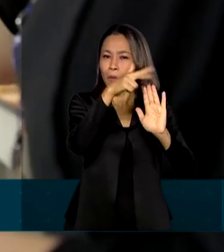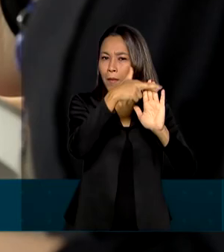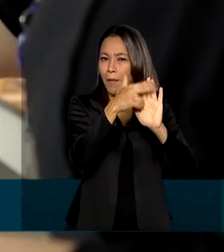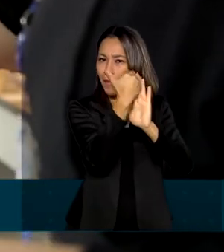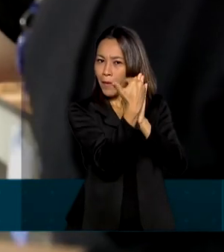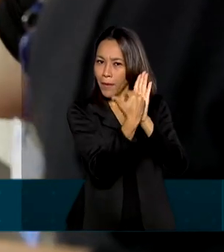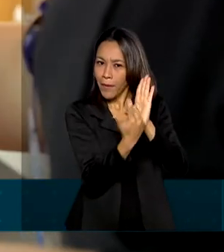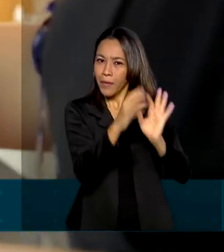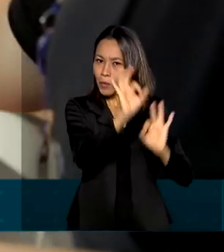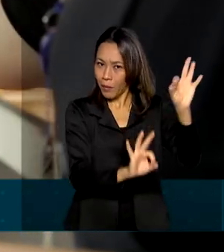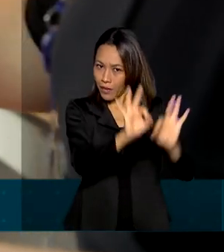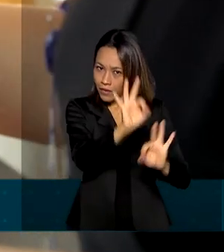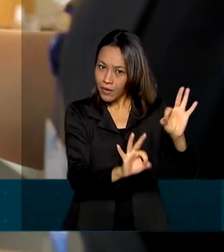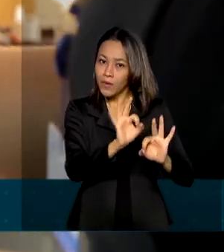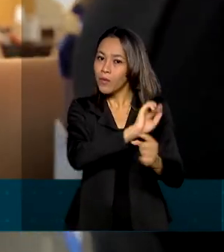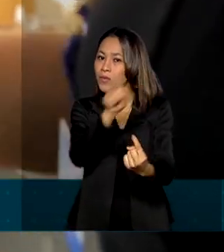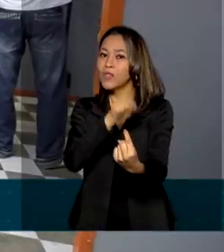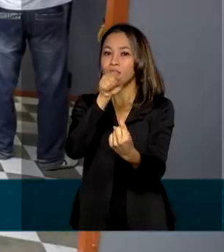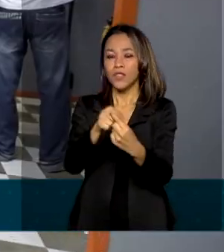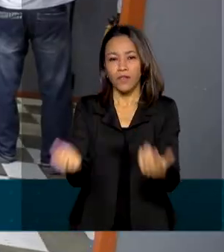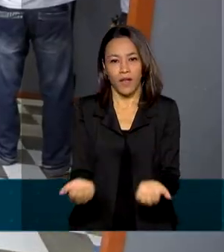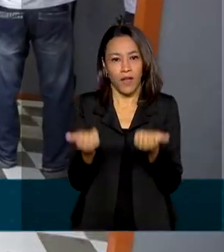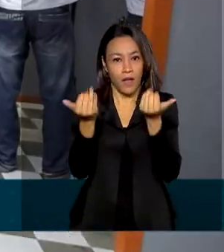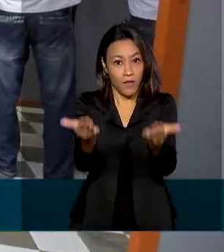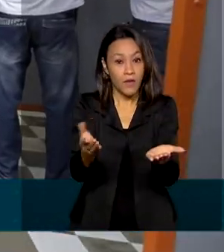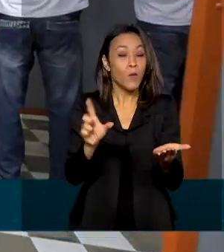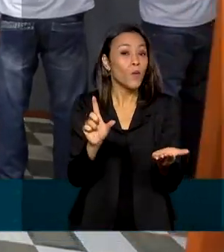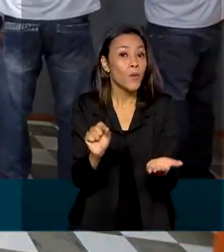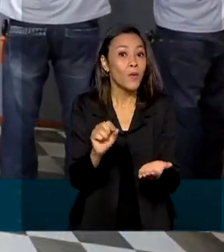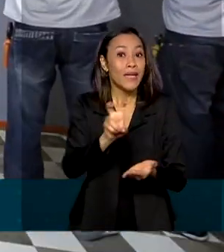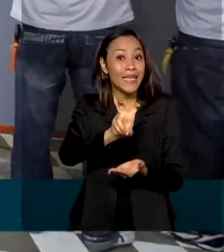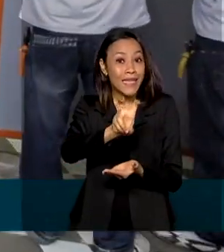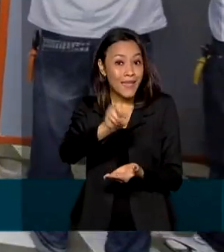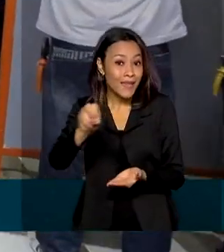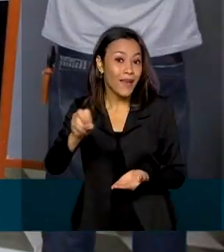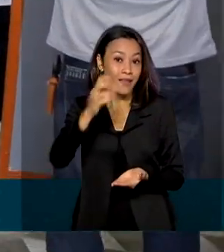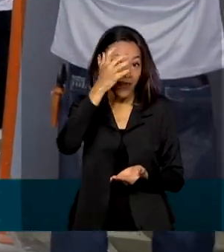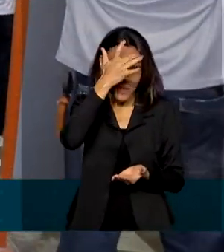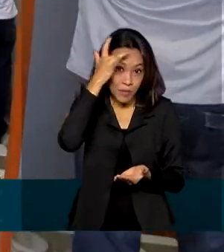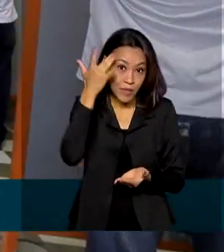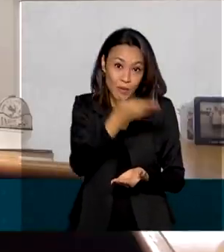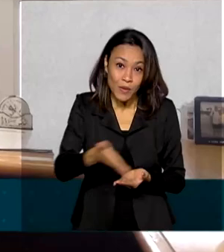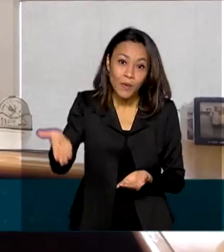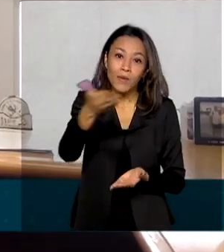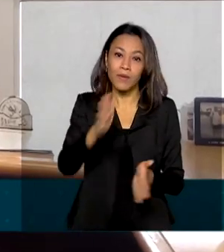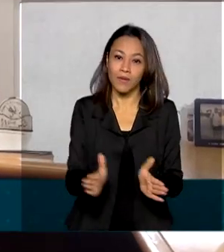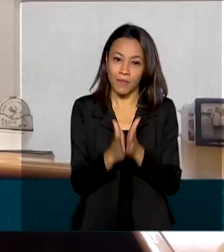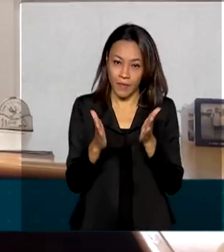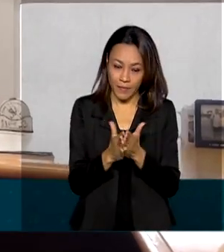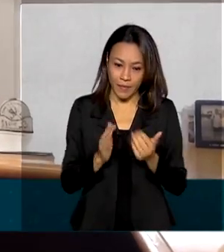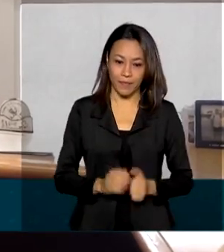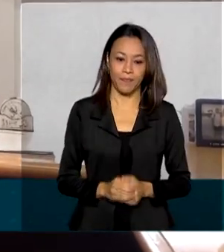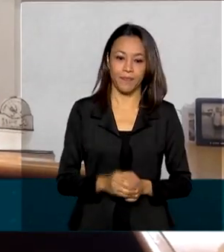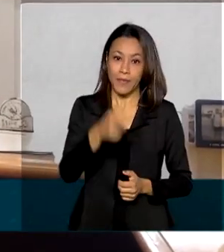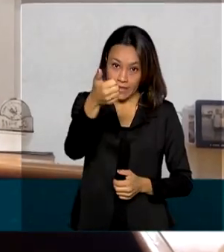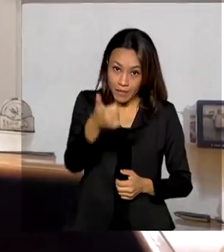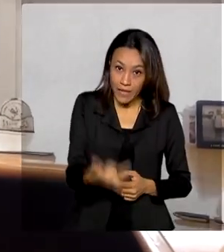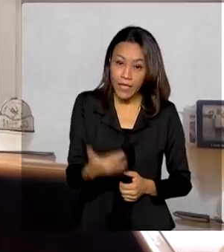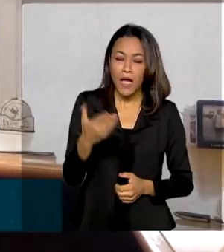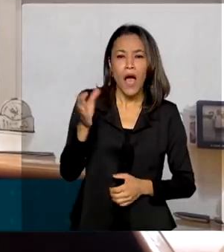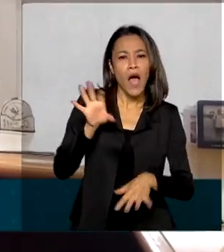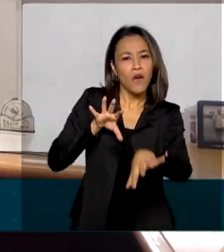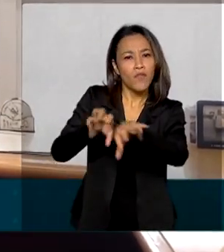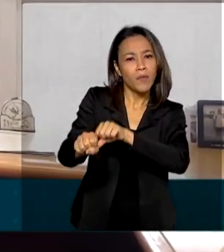A ideia é atender neste momento pelo menos 500 pessoas de baixa renda. A formação de pessoas